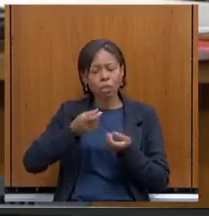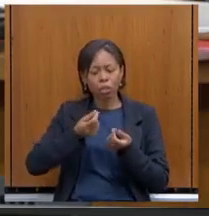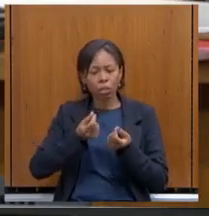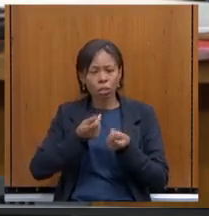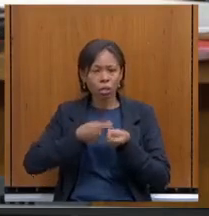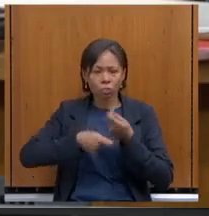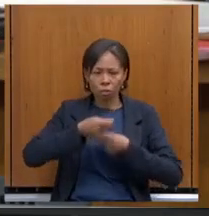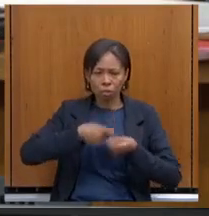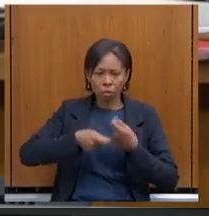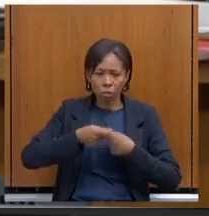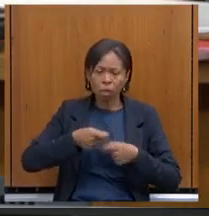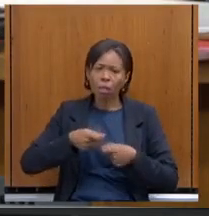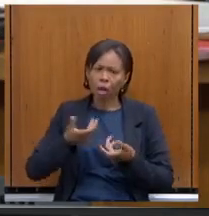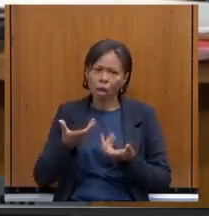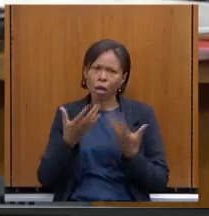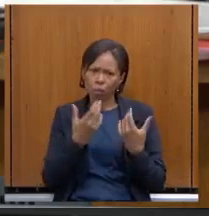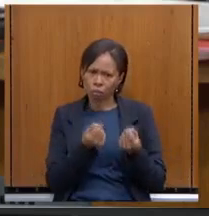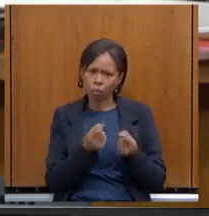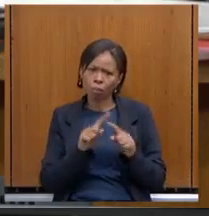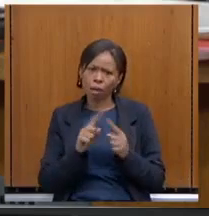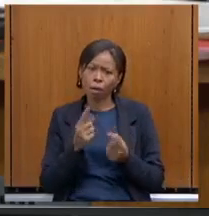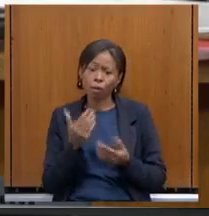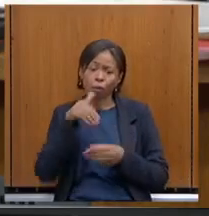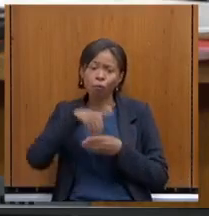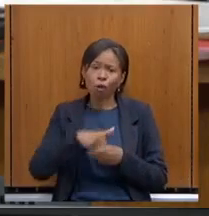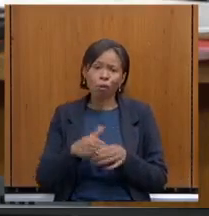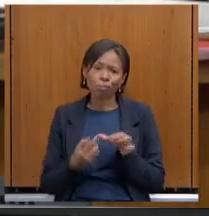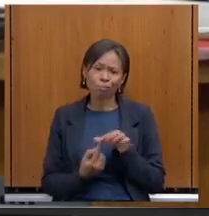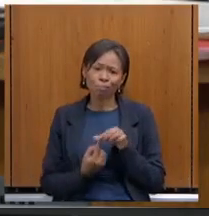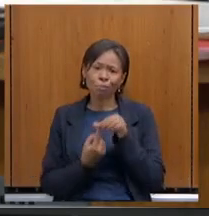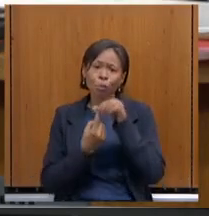Então, nós não deixamos, nós levamos o pleito,